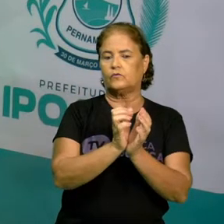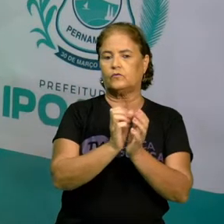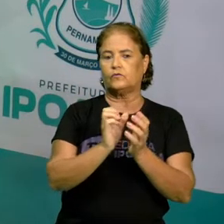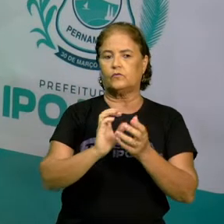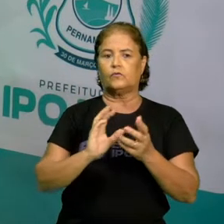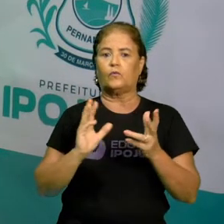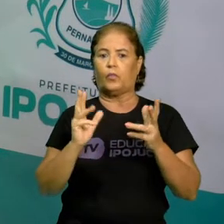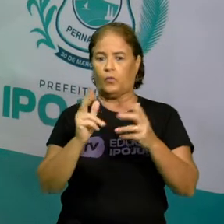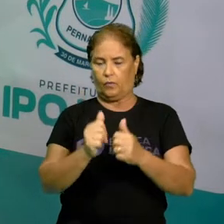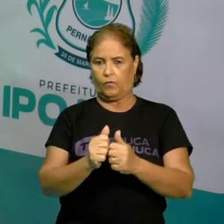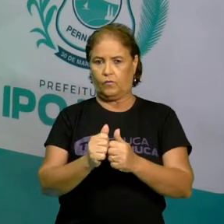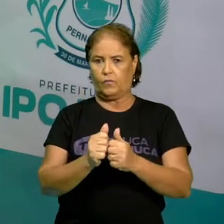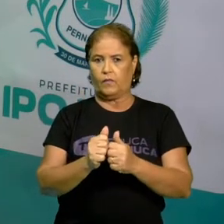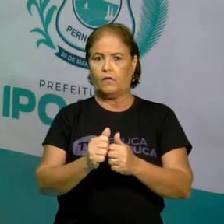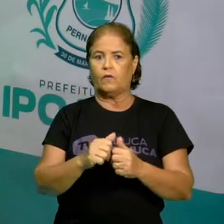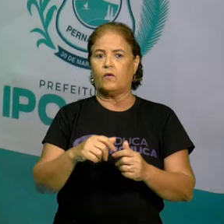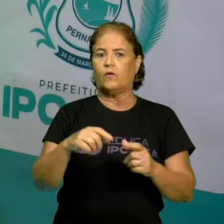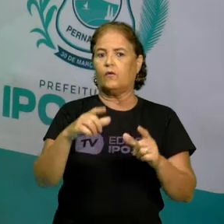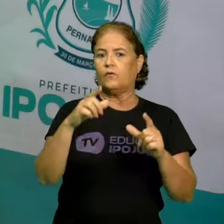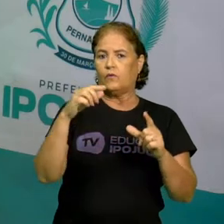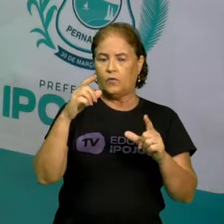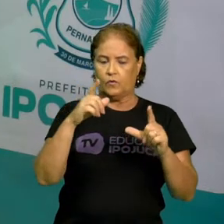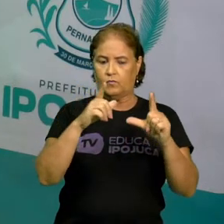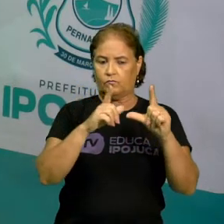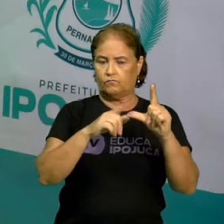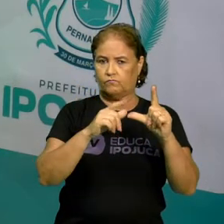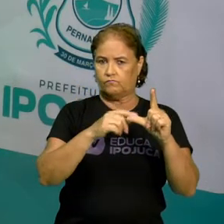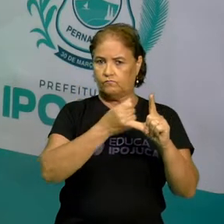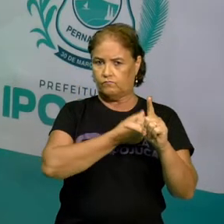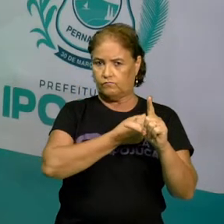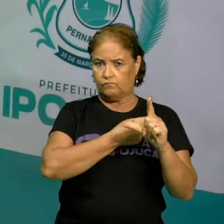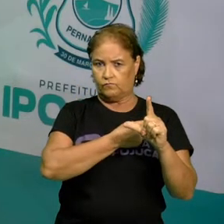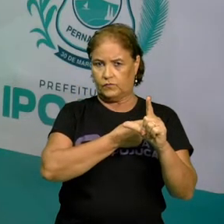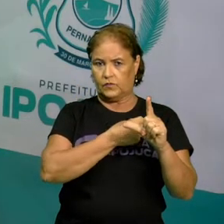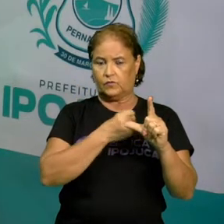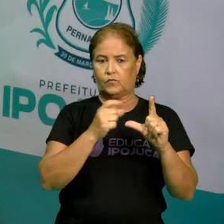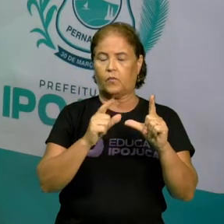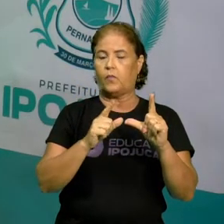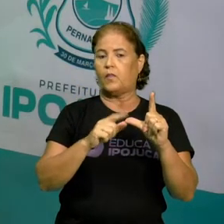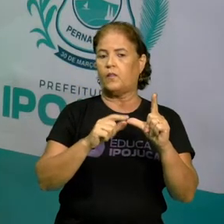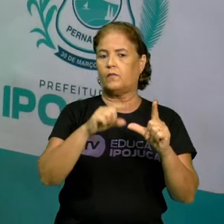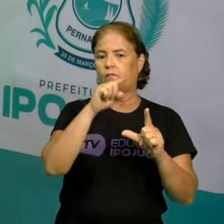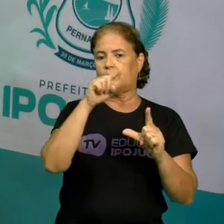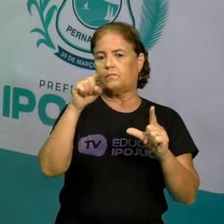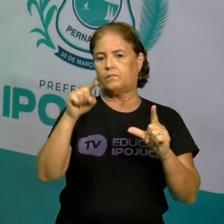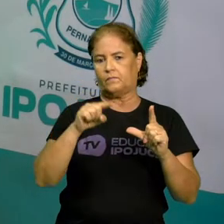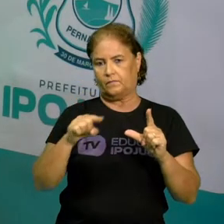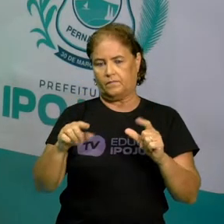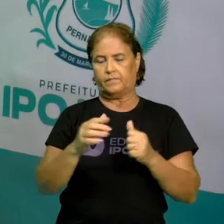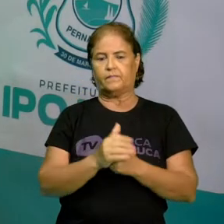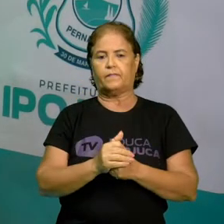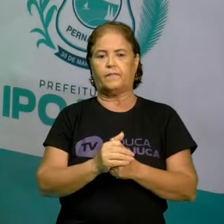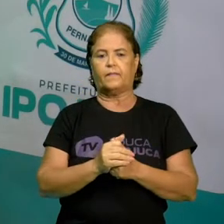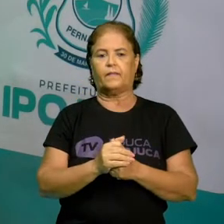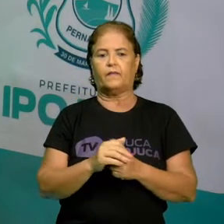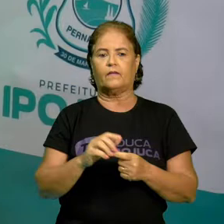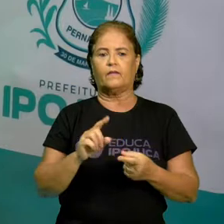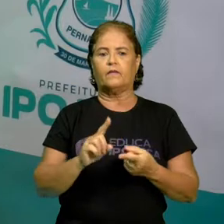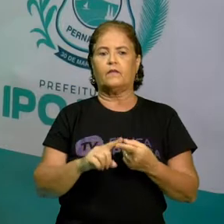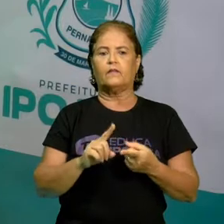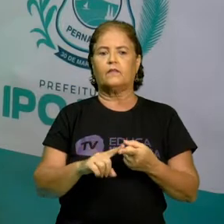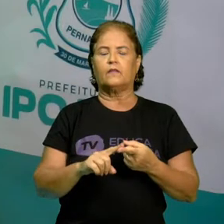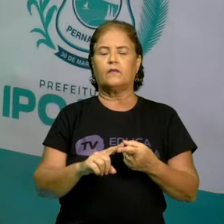com a letra Z. Mas outro conjunto muito conhecido, nosso, são os números